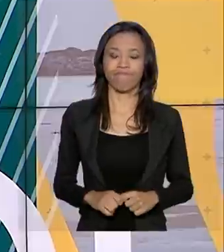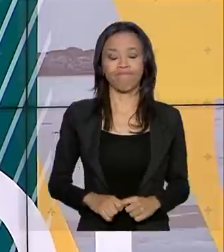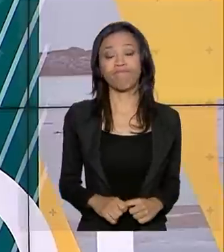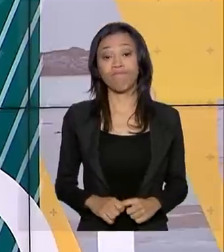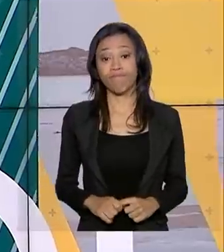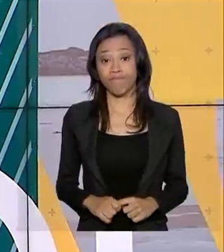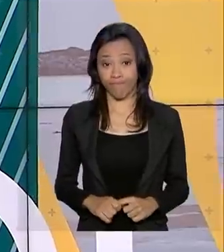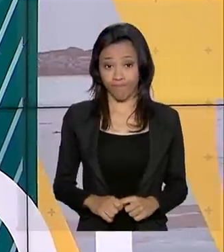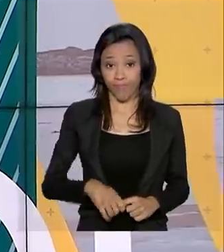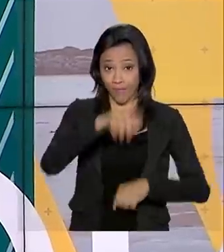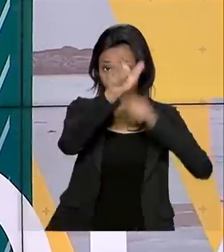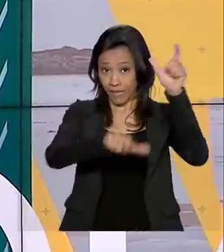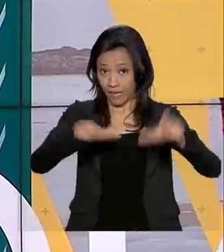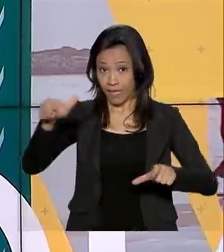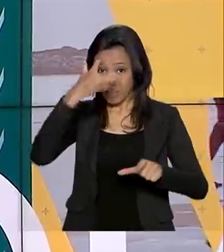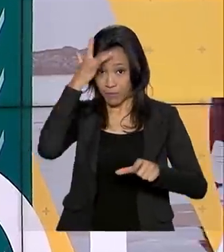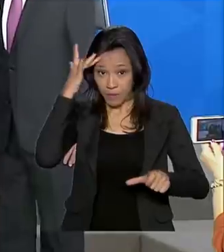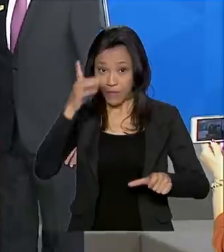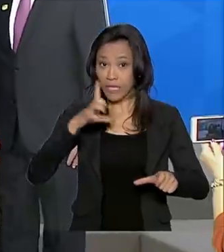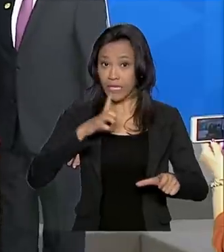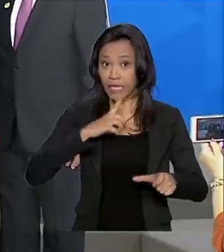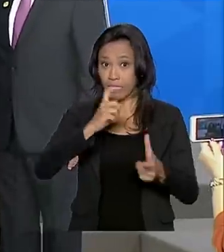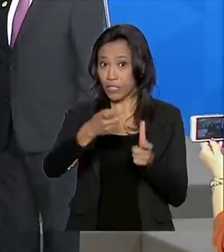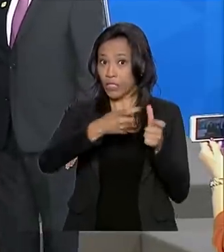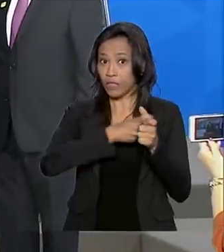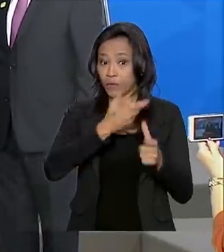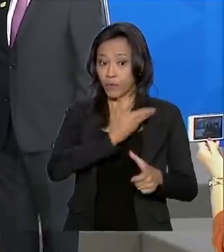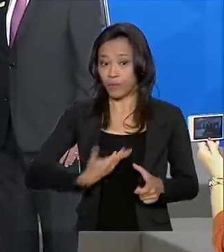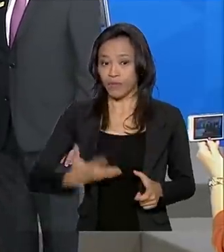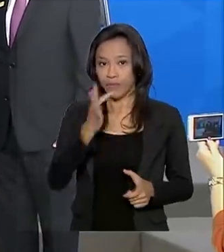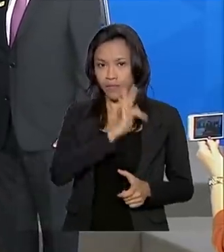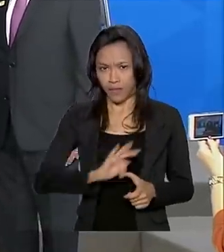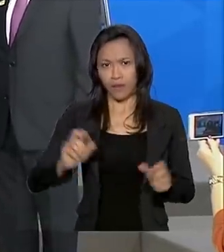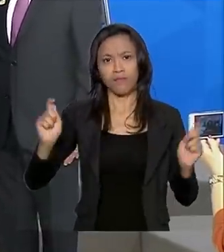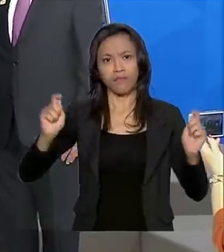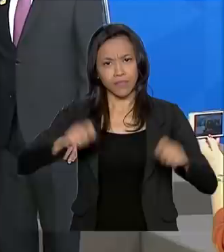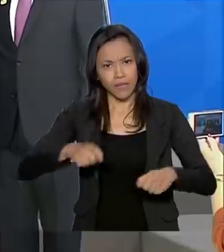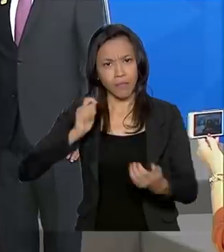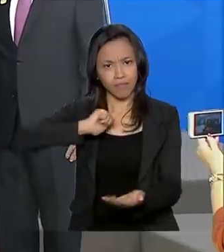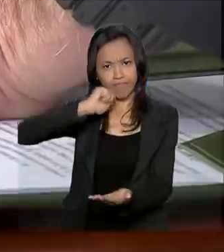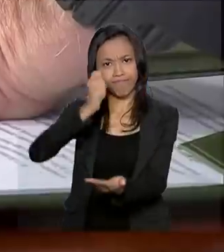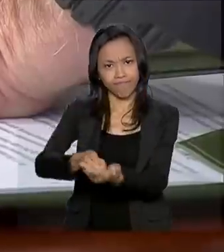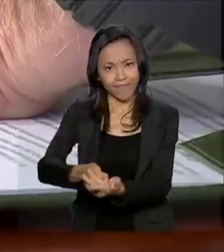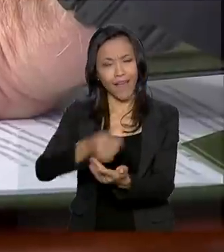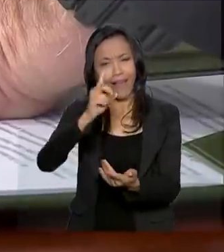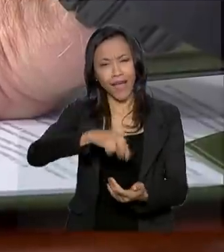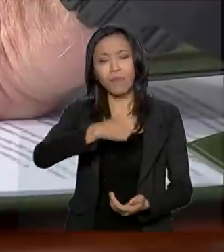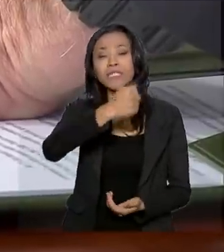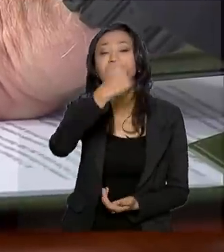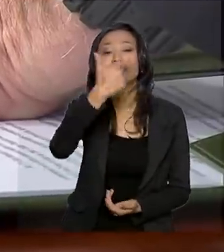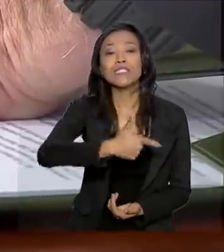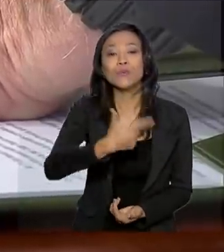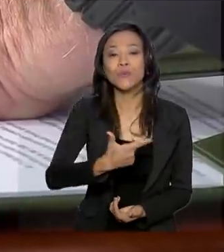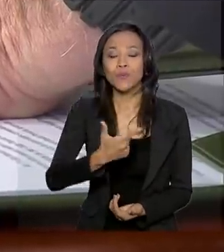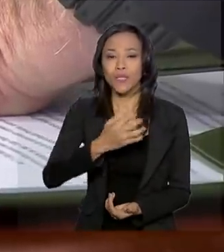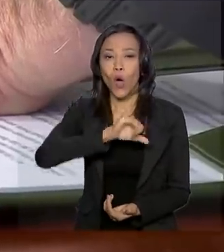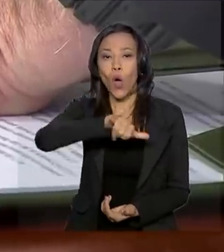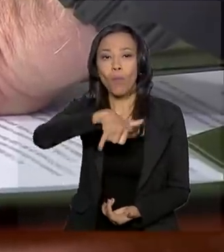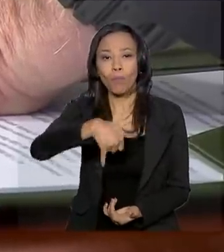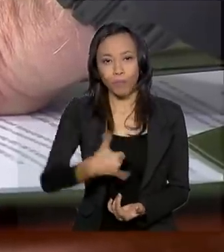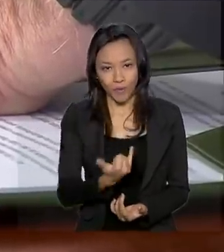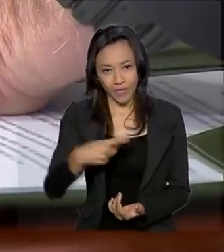Dia. Contribuintes que têm dívidas com a União vão poder quitar os débitos. É uma segunda chance para micro e pequenos